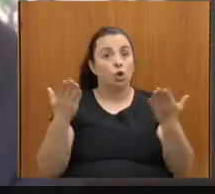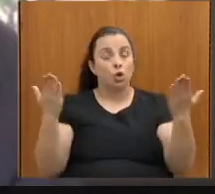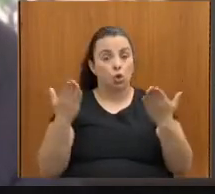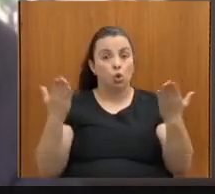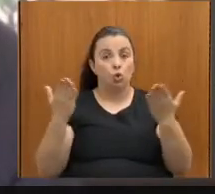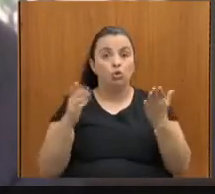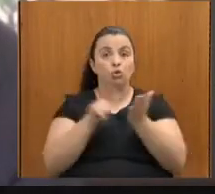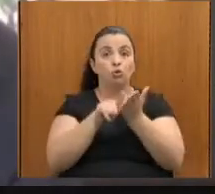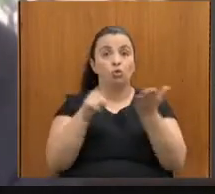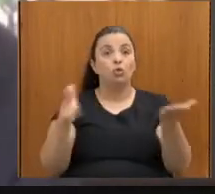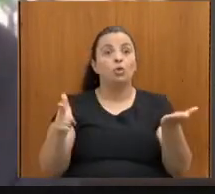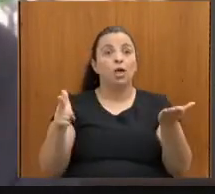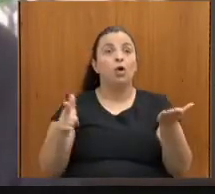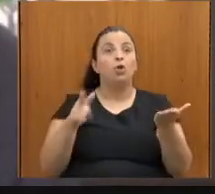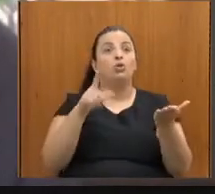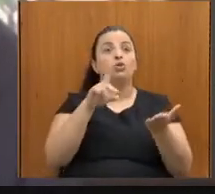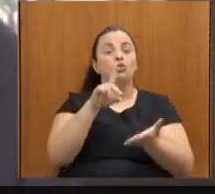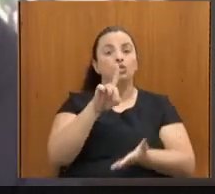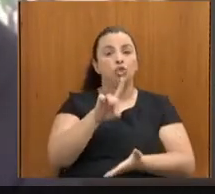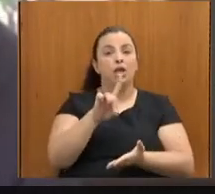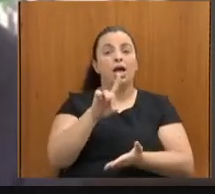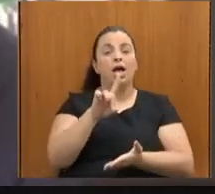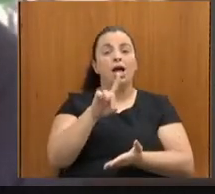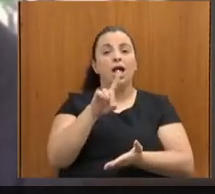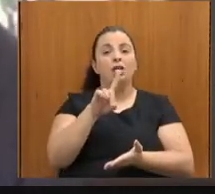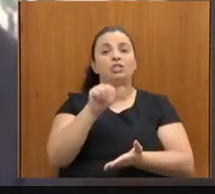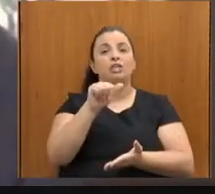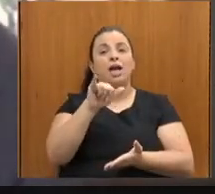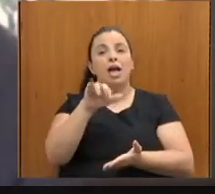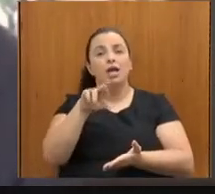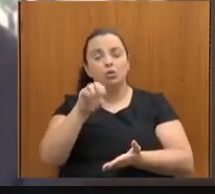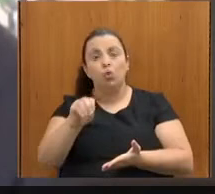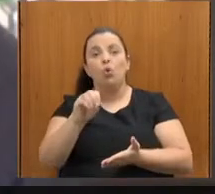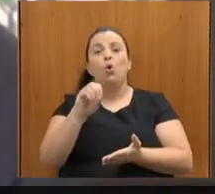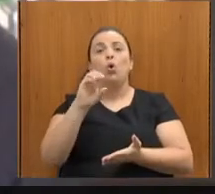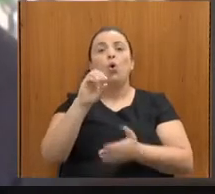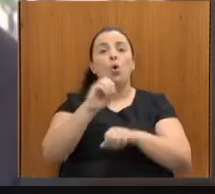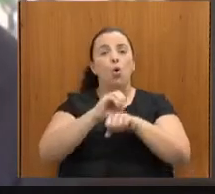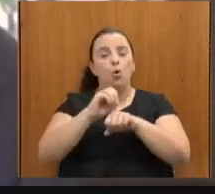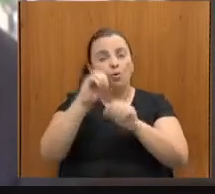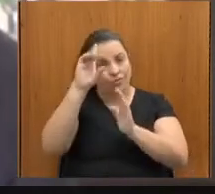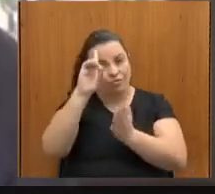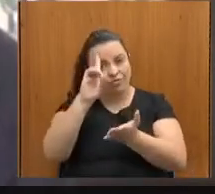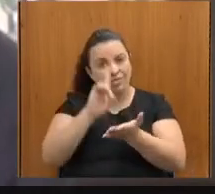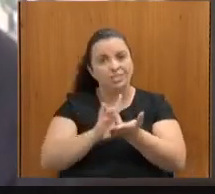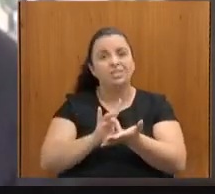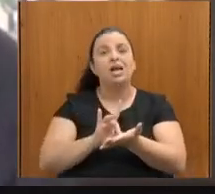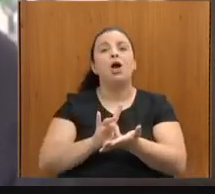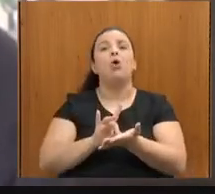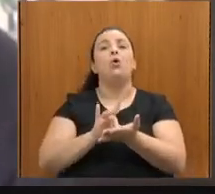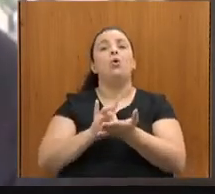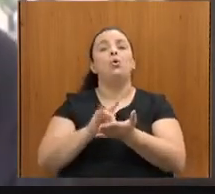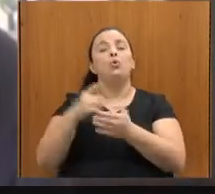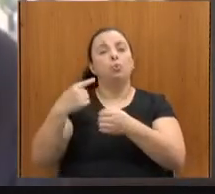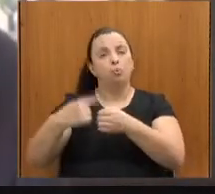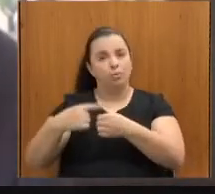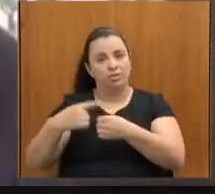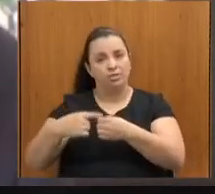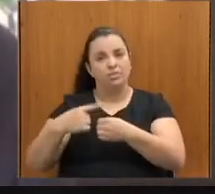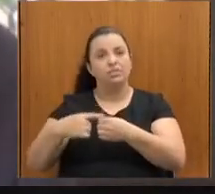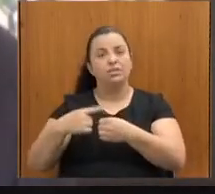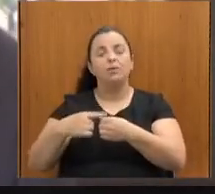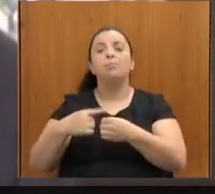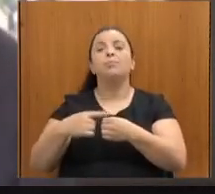Oficial do município, foi publicado, né, a realização do Ato Conferencial de Belo